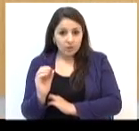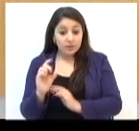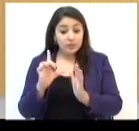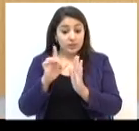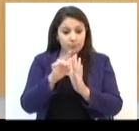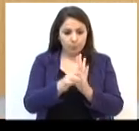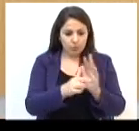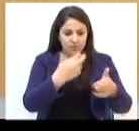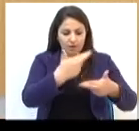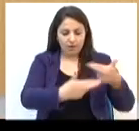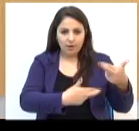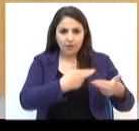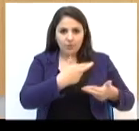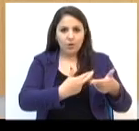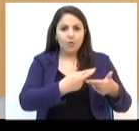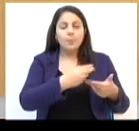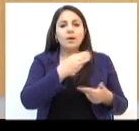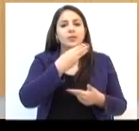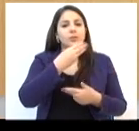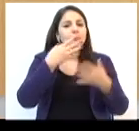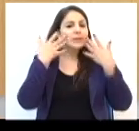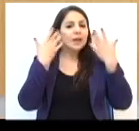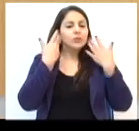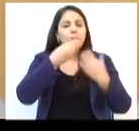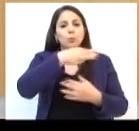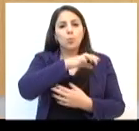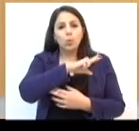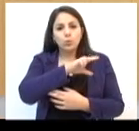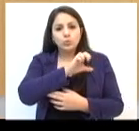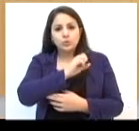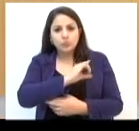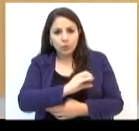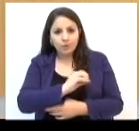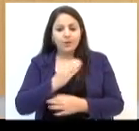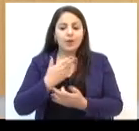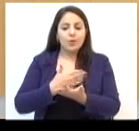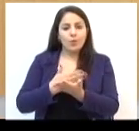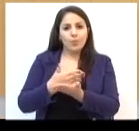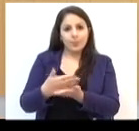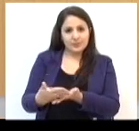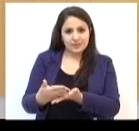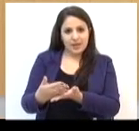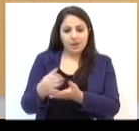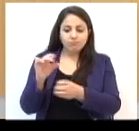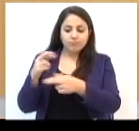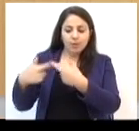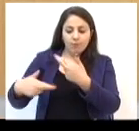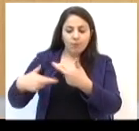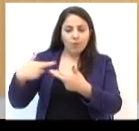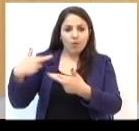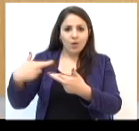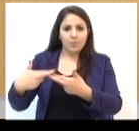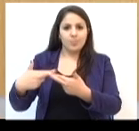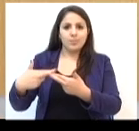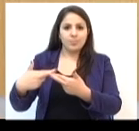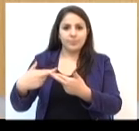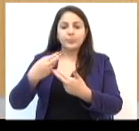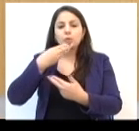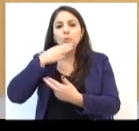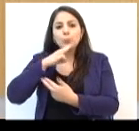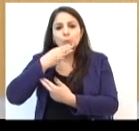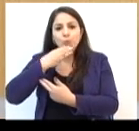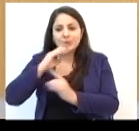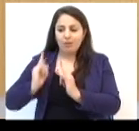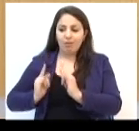Castro, a Prefeitura vai investir no espaço da antiga Intendência, onde funcionam os Museus de Artes Visuais